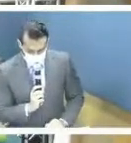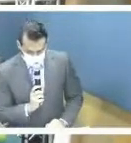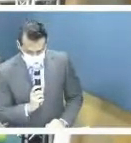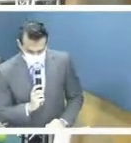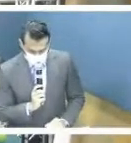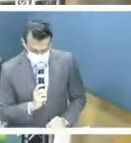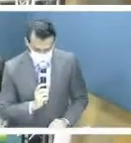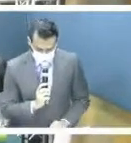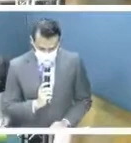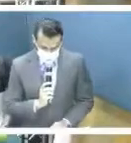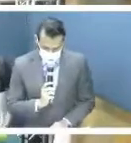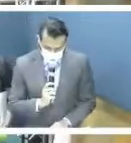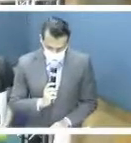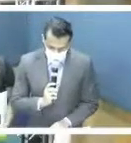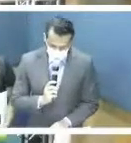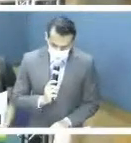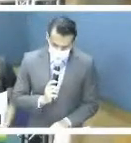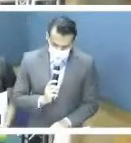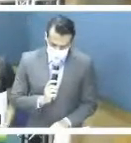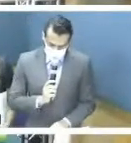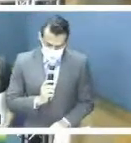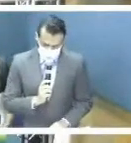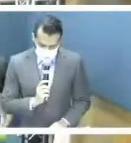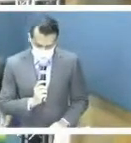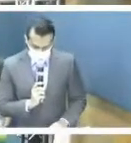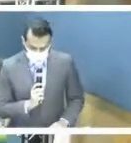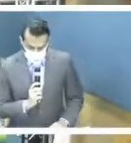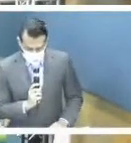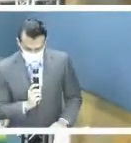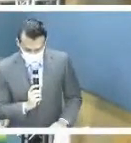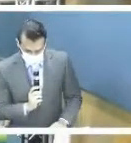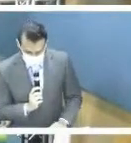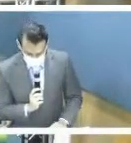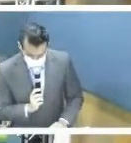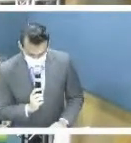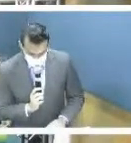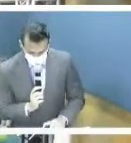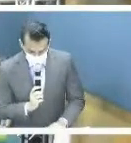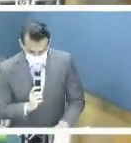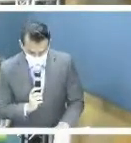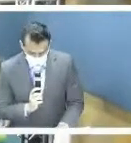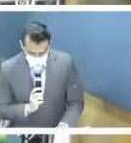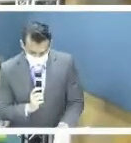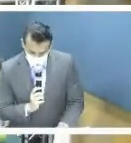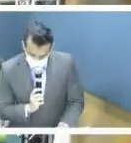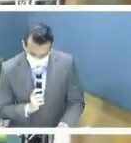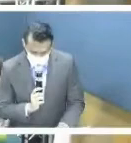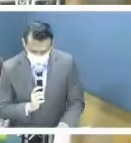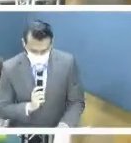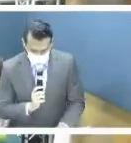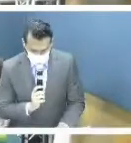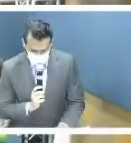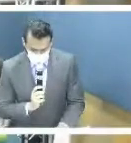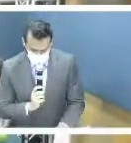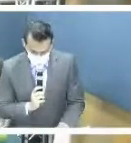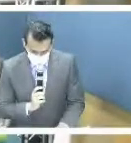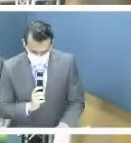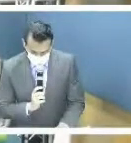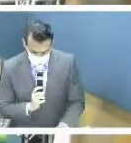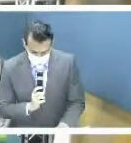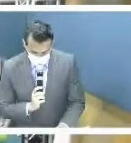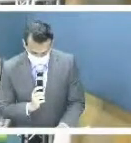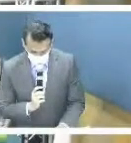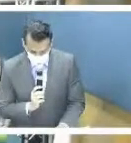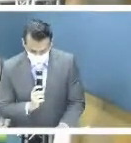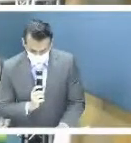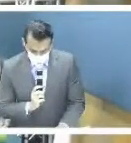com uma eliminação da doença. Ao longo do mês de março, o Ministério da Saúde promove uma série de atividades sobre